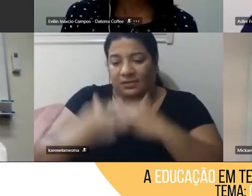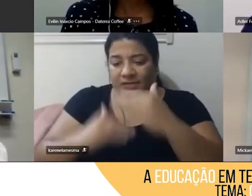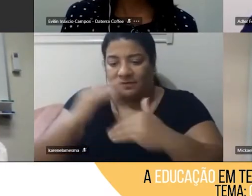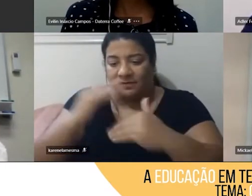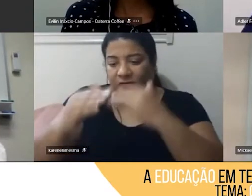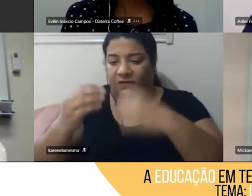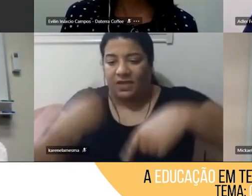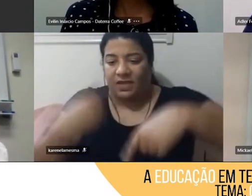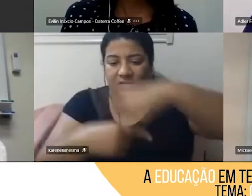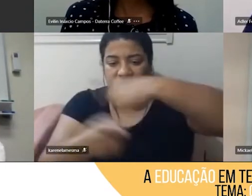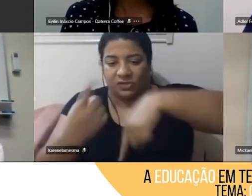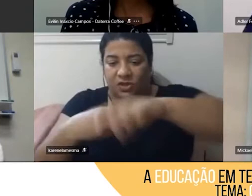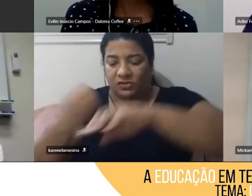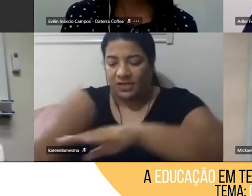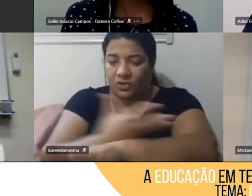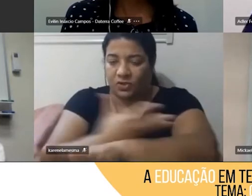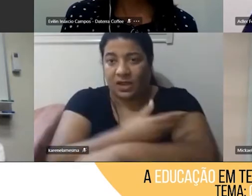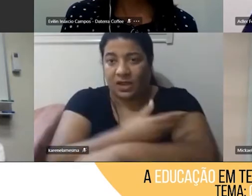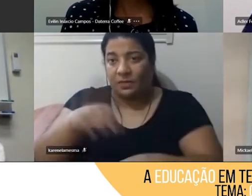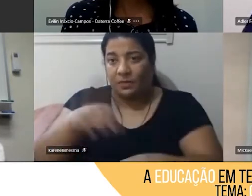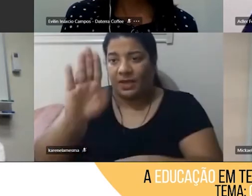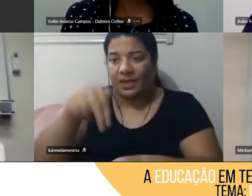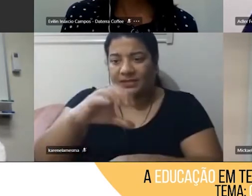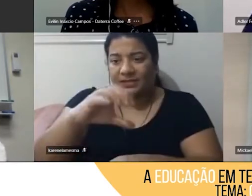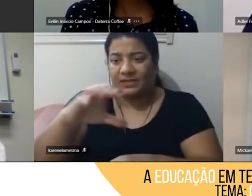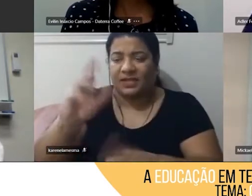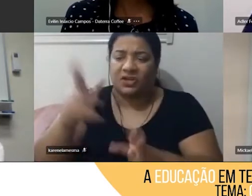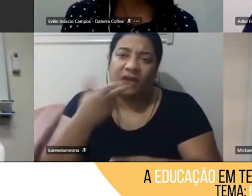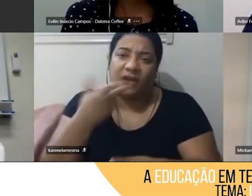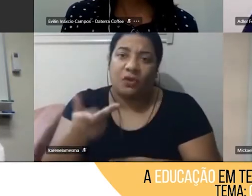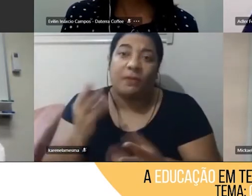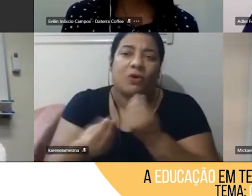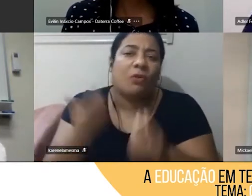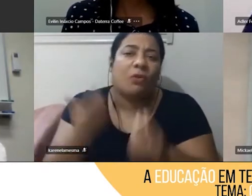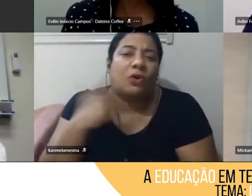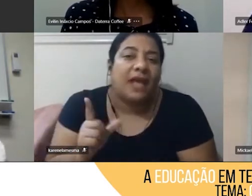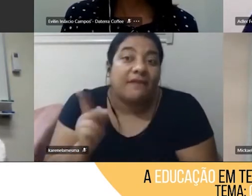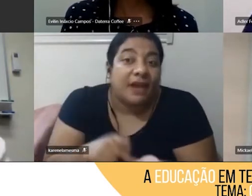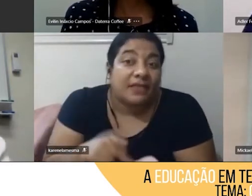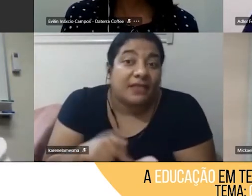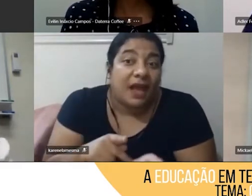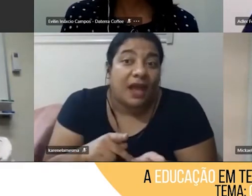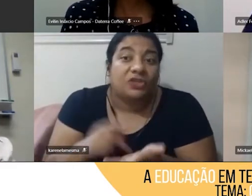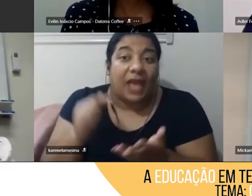de fato coloca em prática? Então, é com esse olhar,